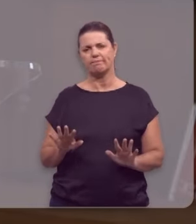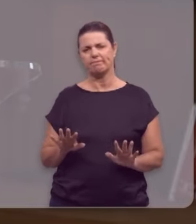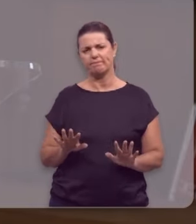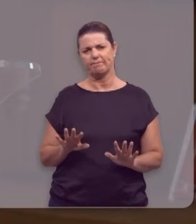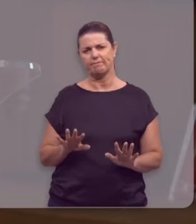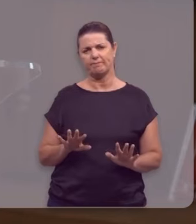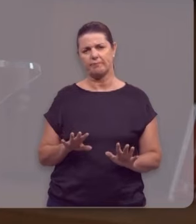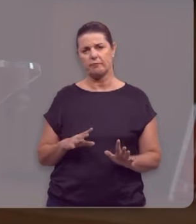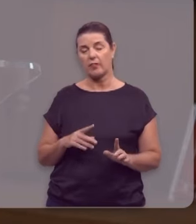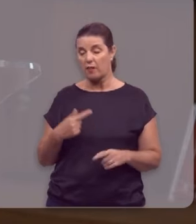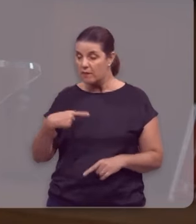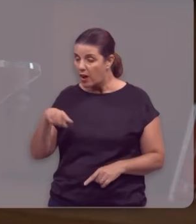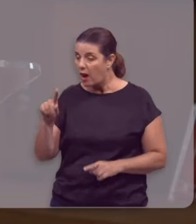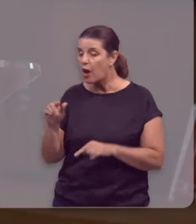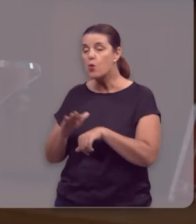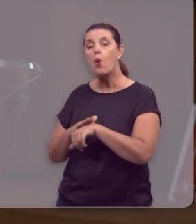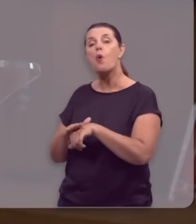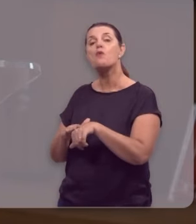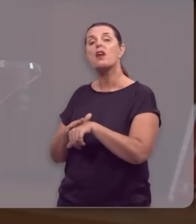Vai confrontá-lo.